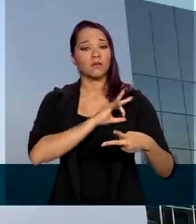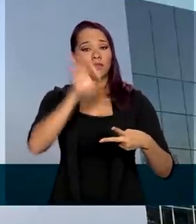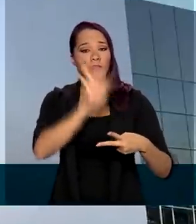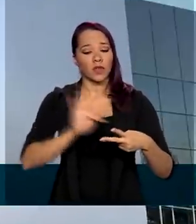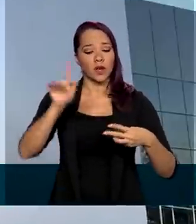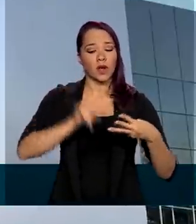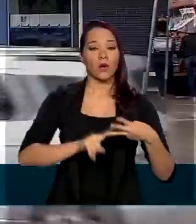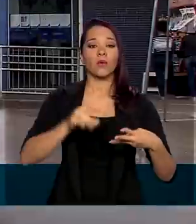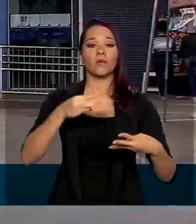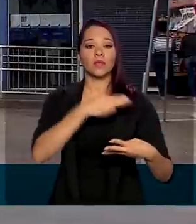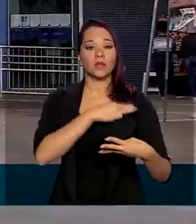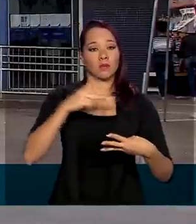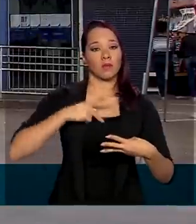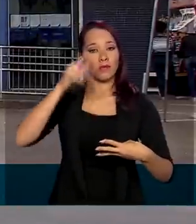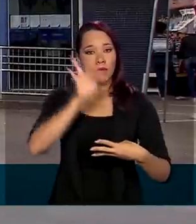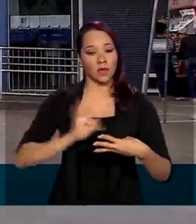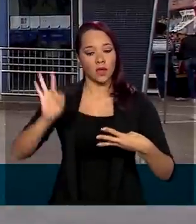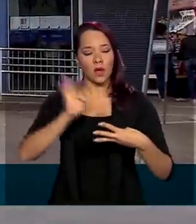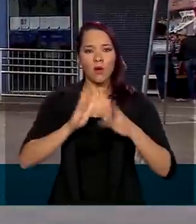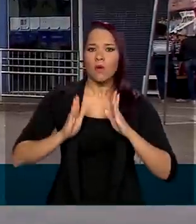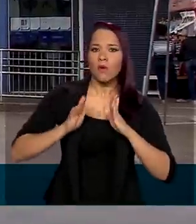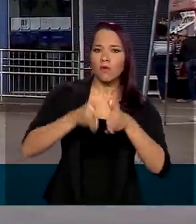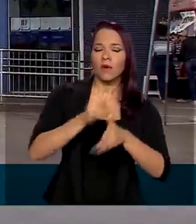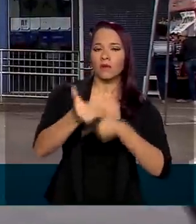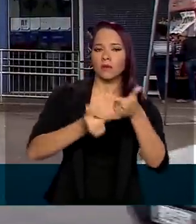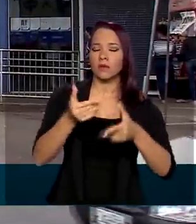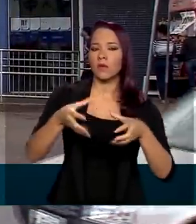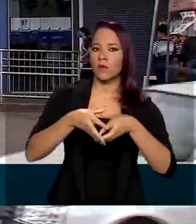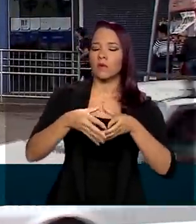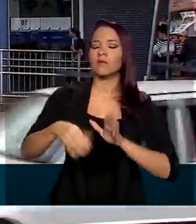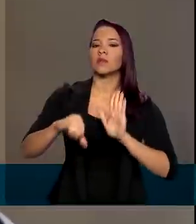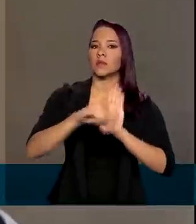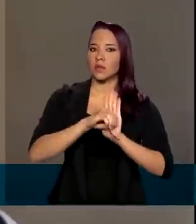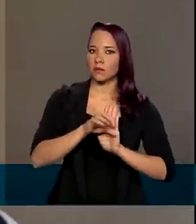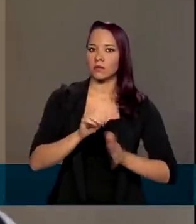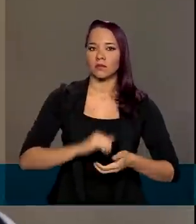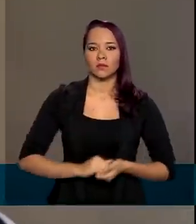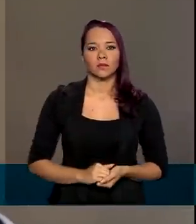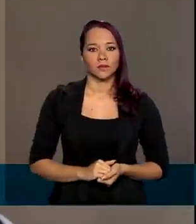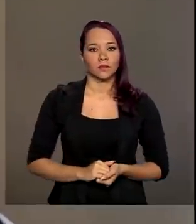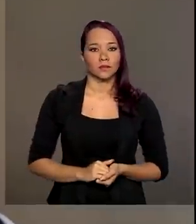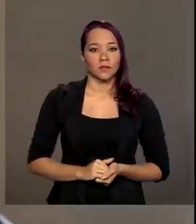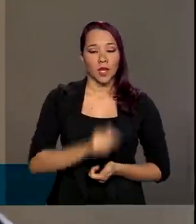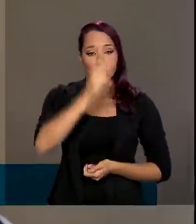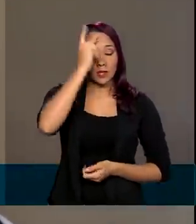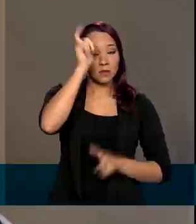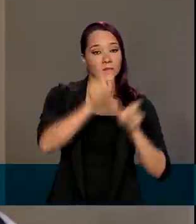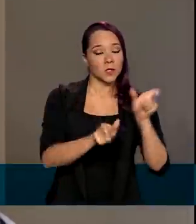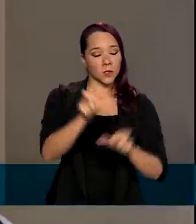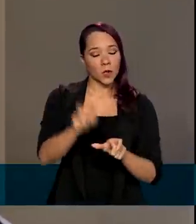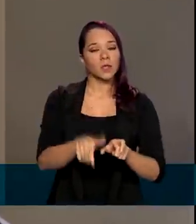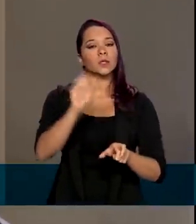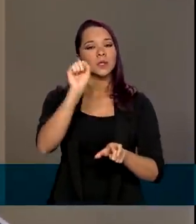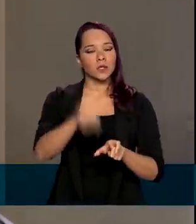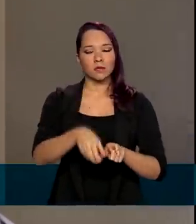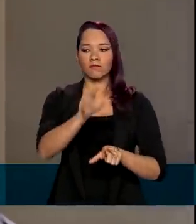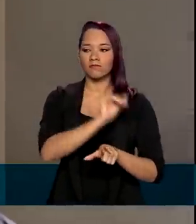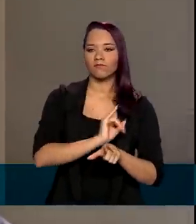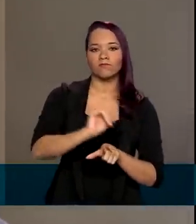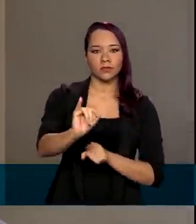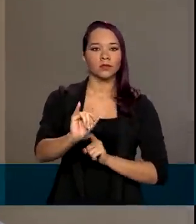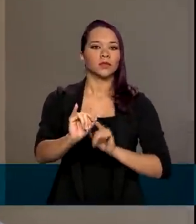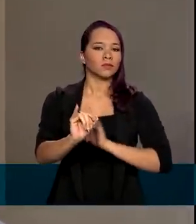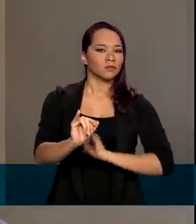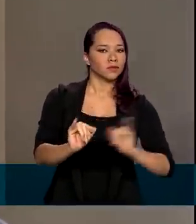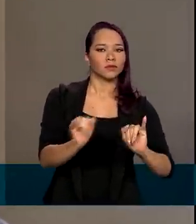Público Federal, com foco na atuação de grupos criminosos. Essas pessoas, sim, vão ser acionadas através dos